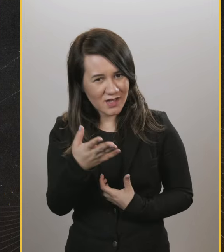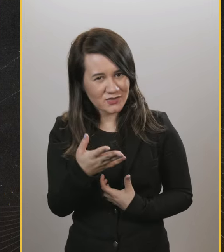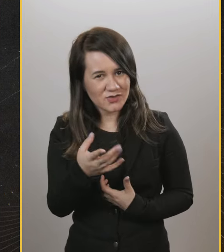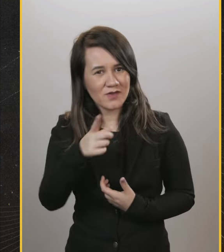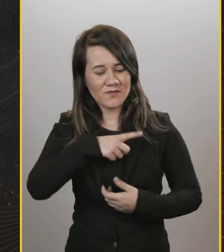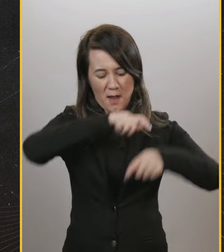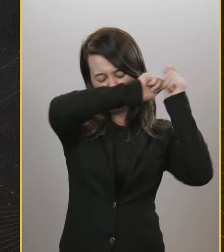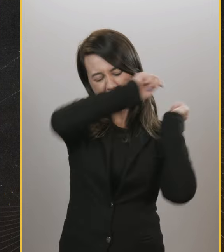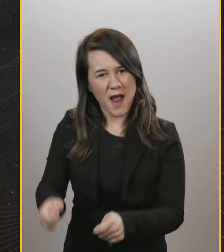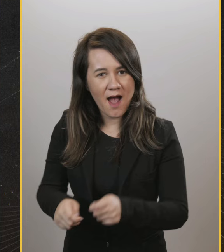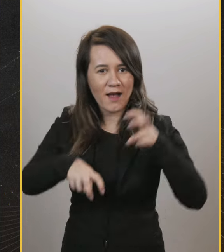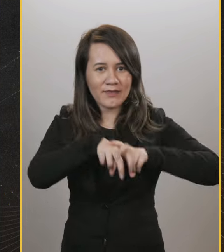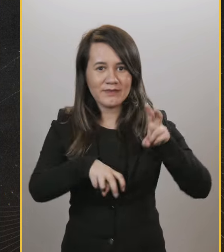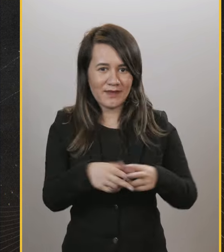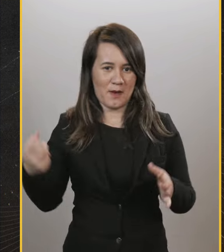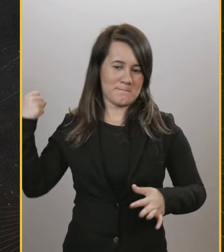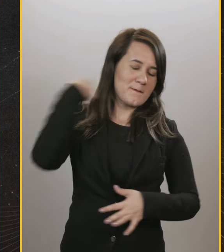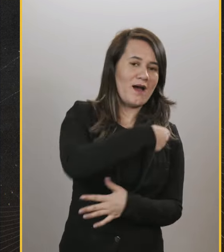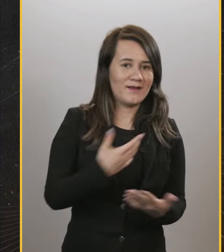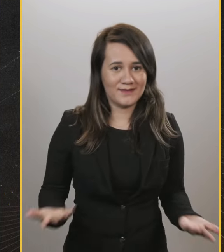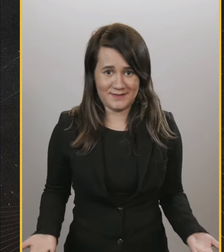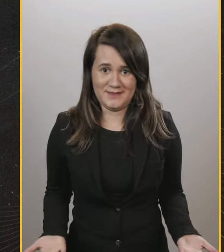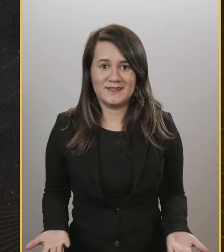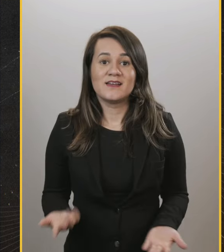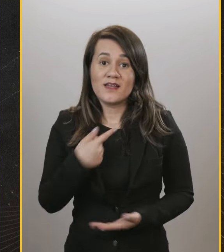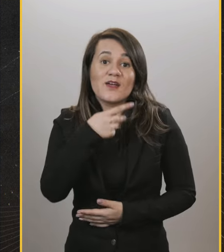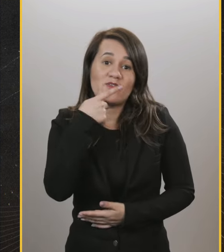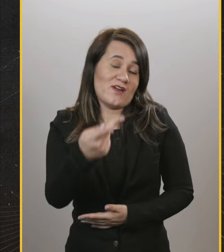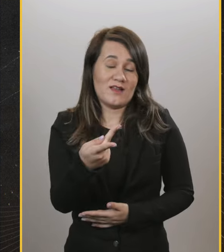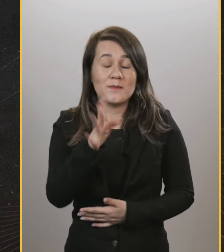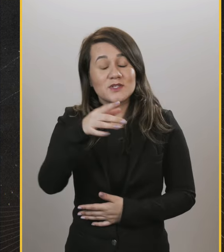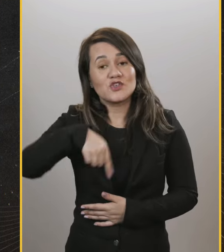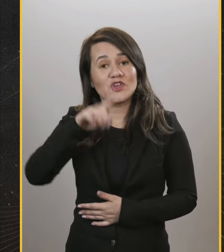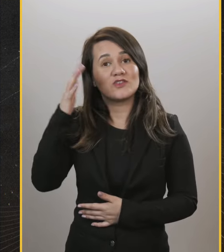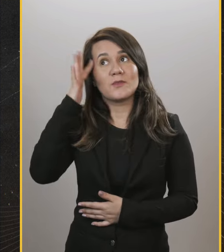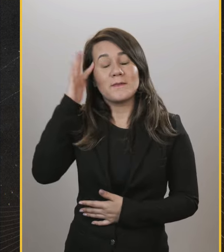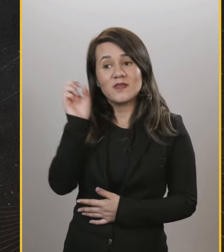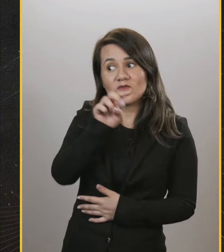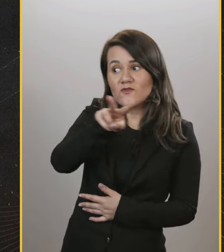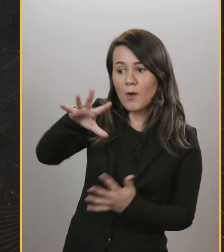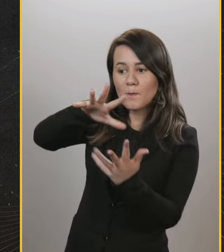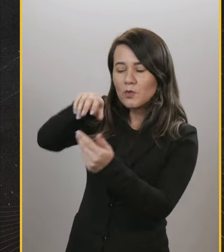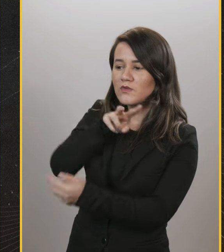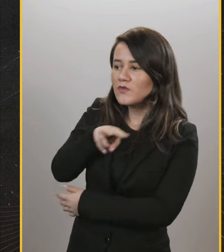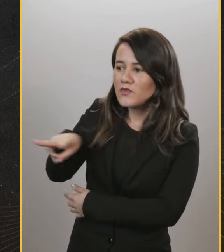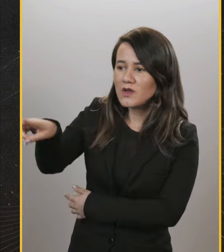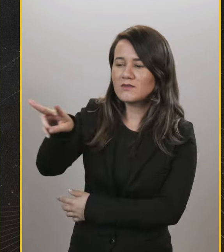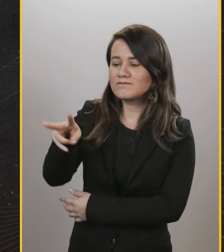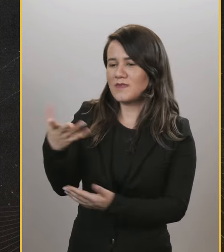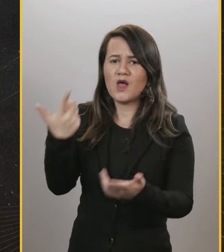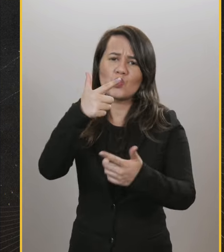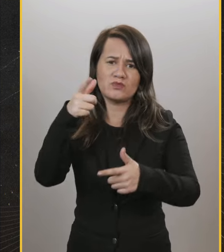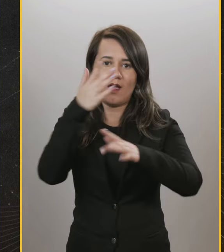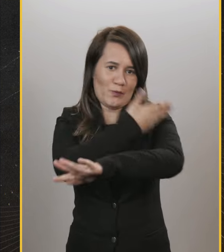Você sente isso? teve uma cadeirada, um soco. Então, mas é que eu estou te falando assim, se a for olhar para o mundo,